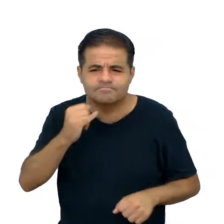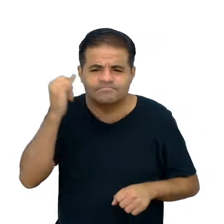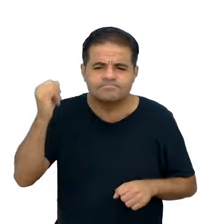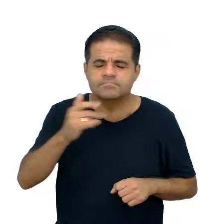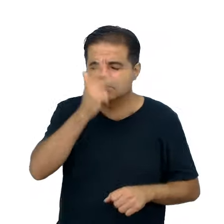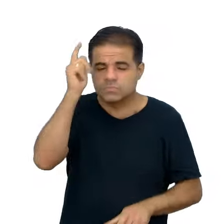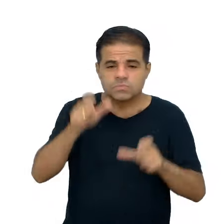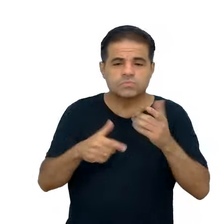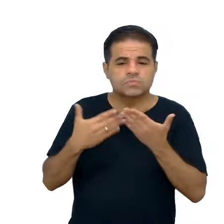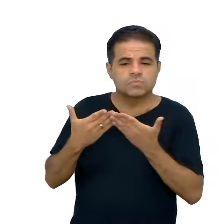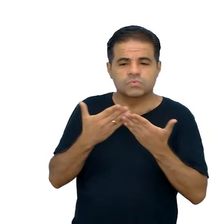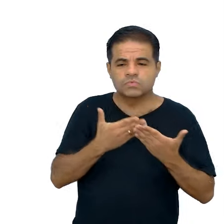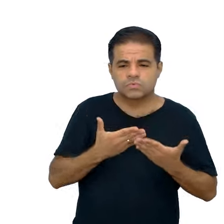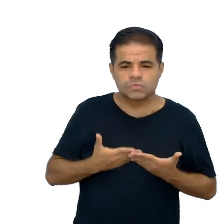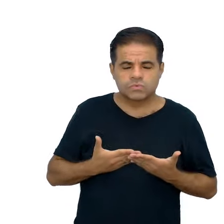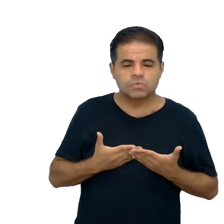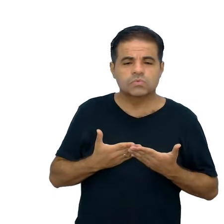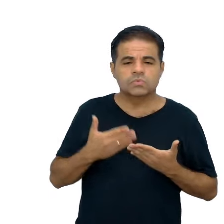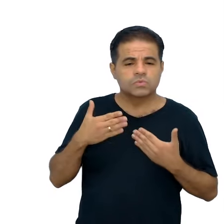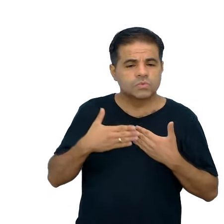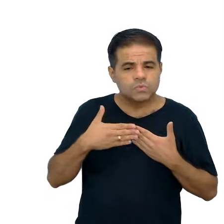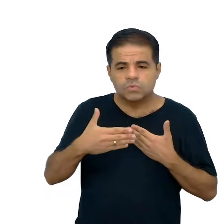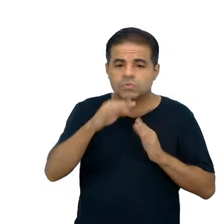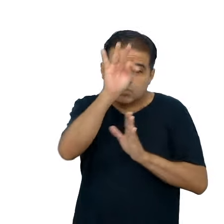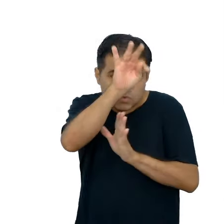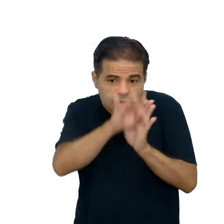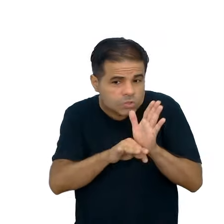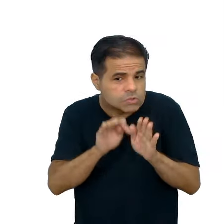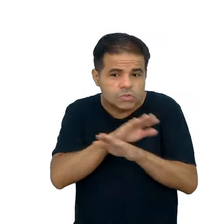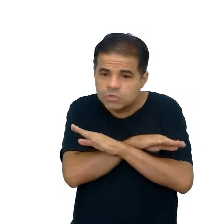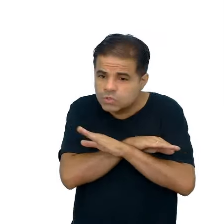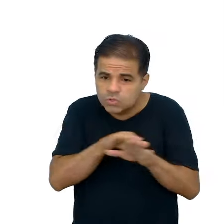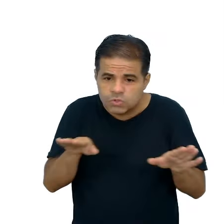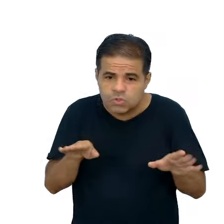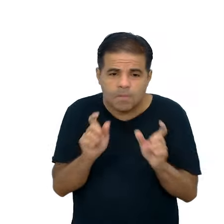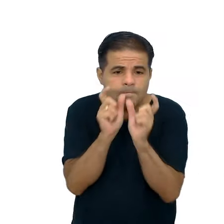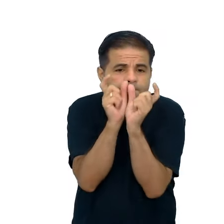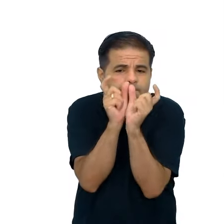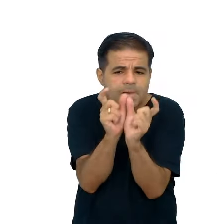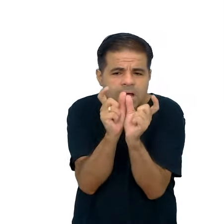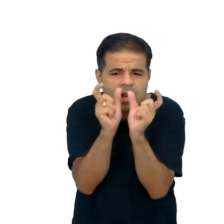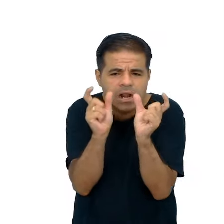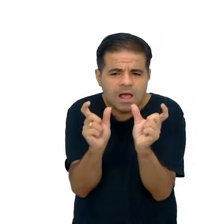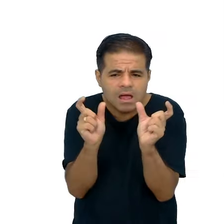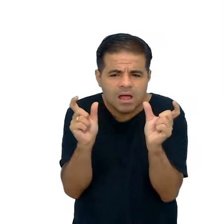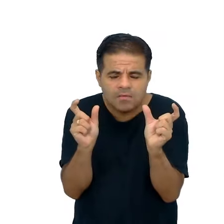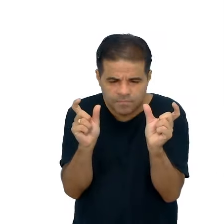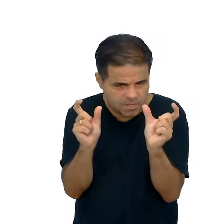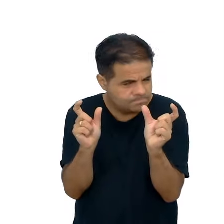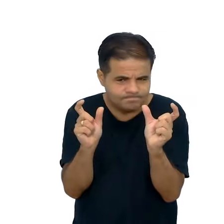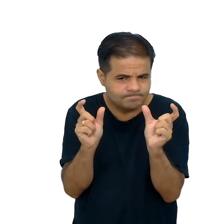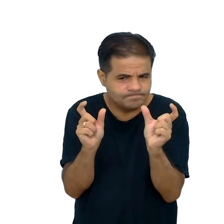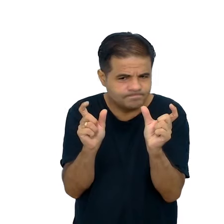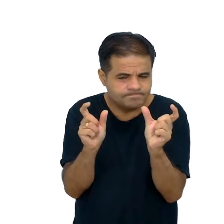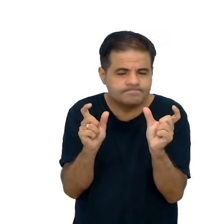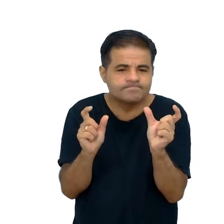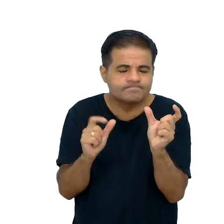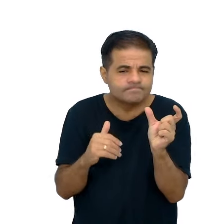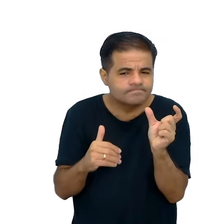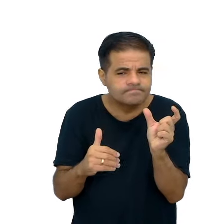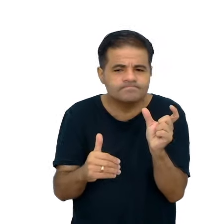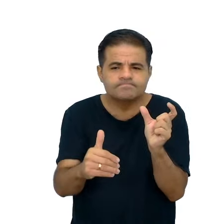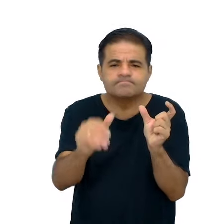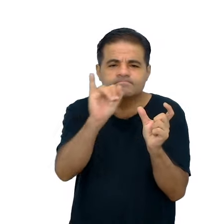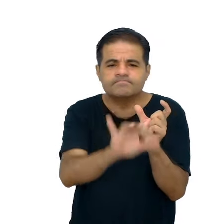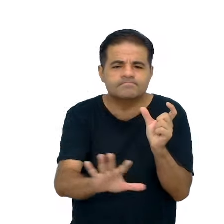esses estudantes também entendam que não é só, o texto não é feito só de palavras, né, também é construído por meio de outras